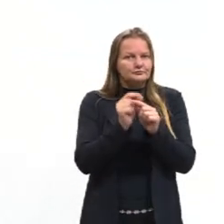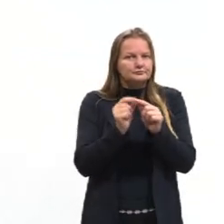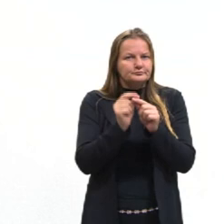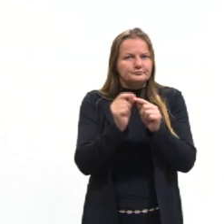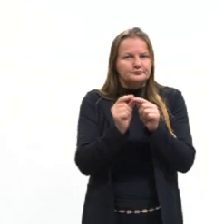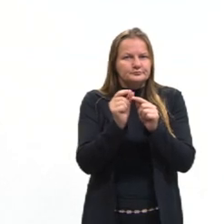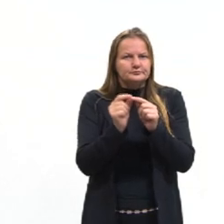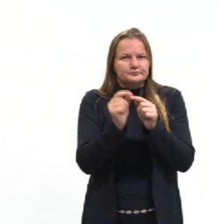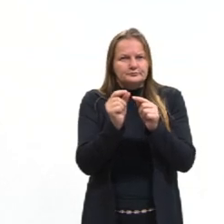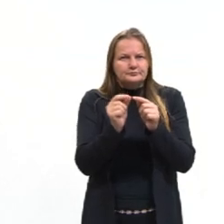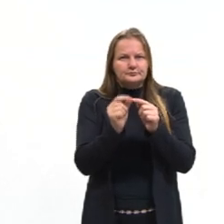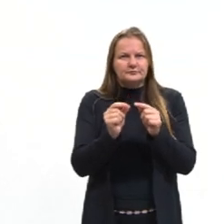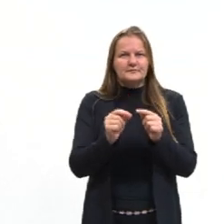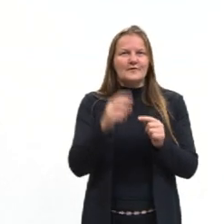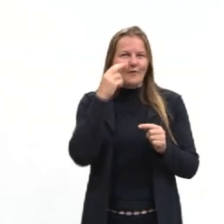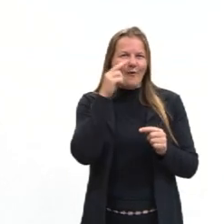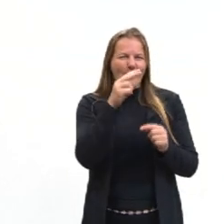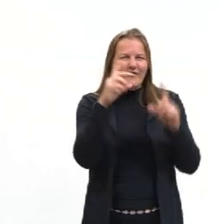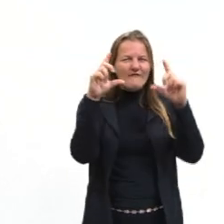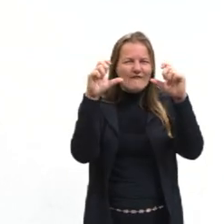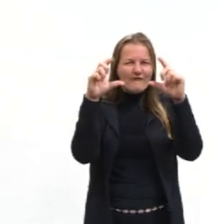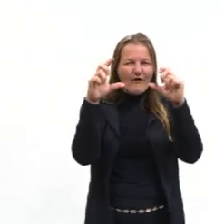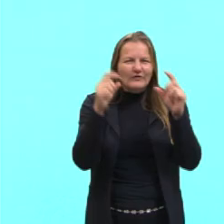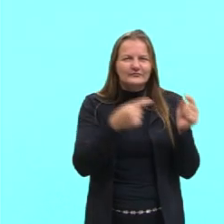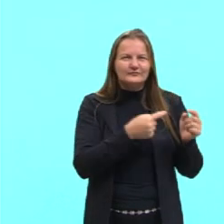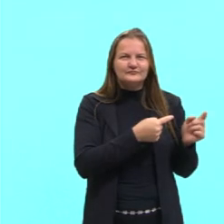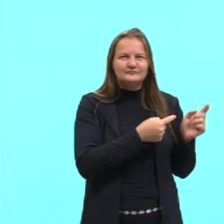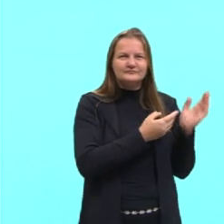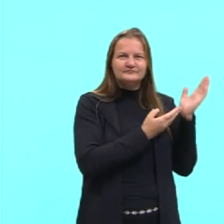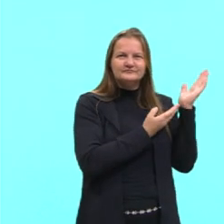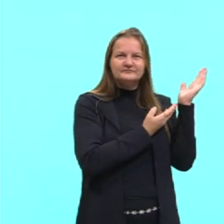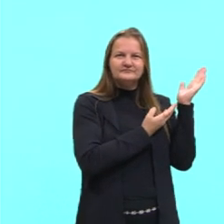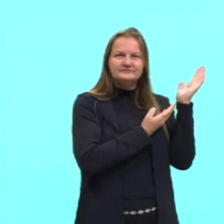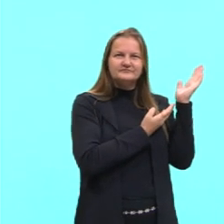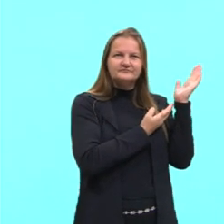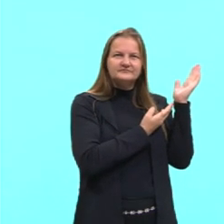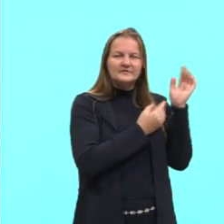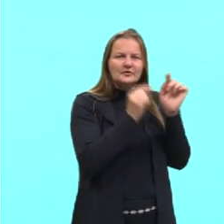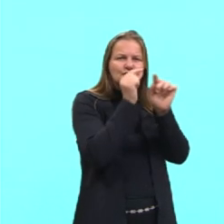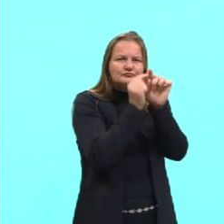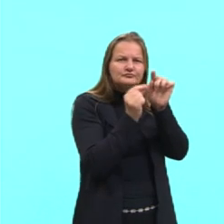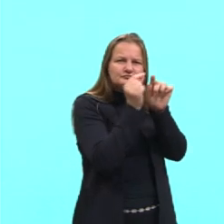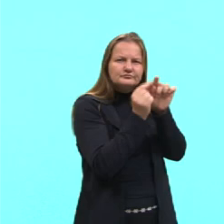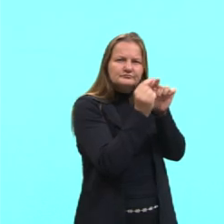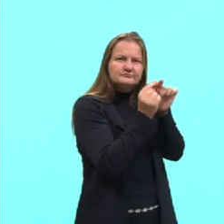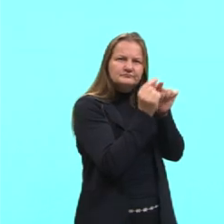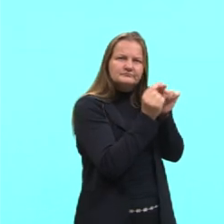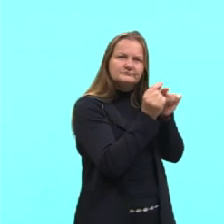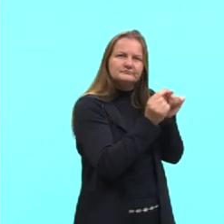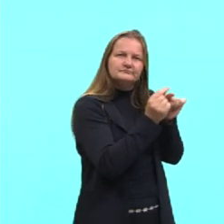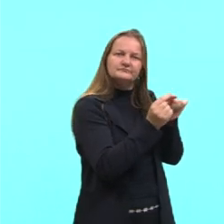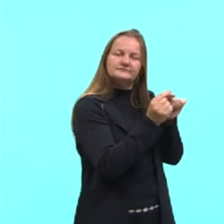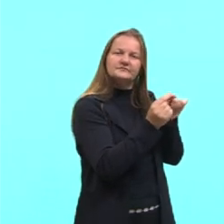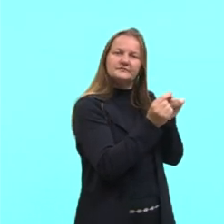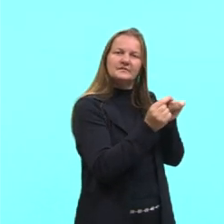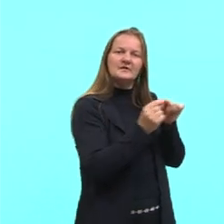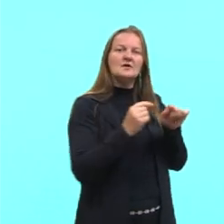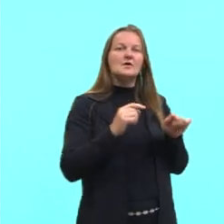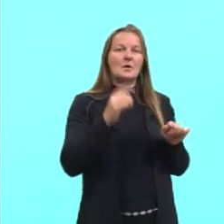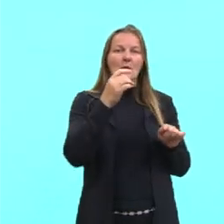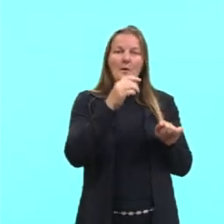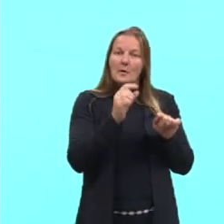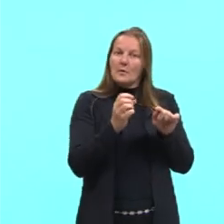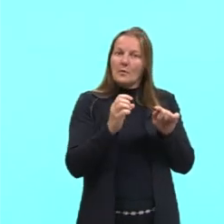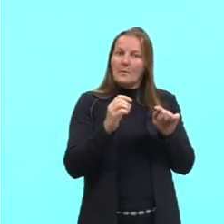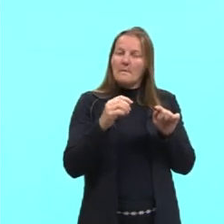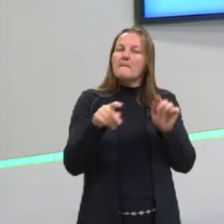Aqui dá para ver bem nessa imagem aqui da minhoca, os anéisinhos. Então, os indivíduos desse